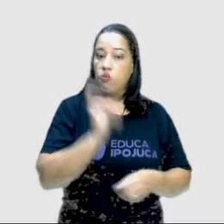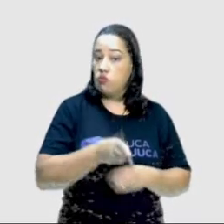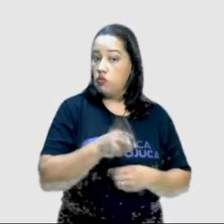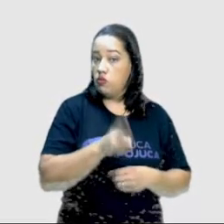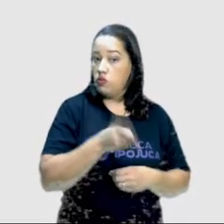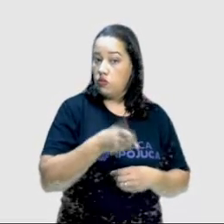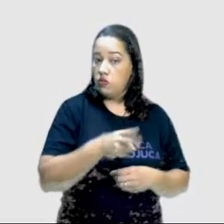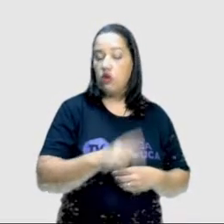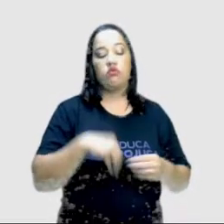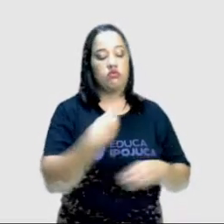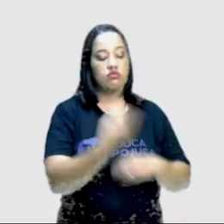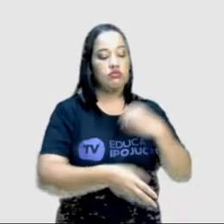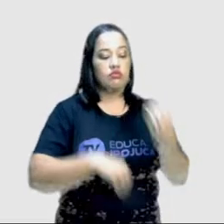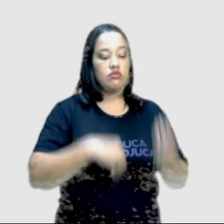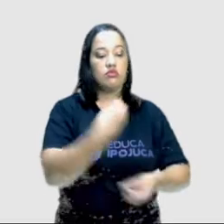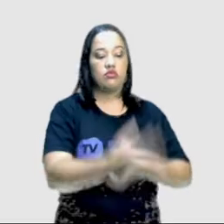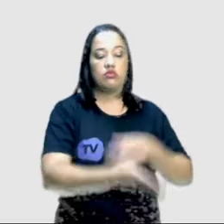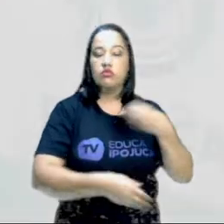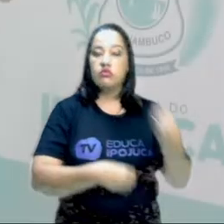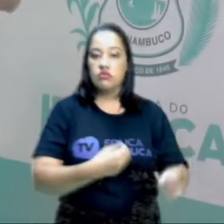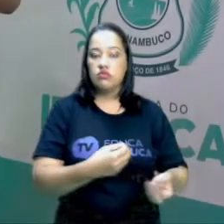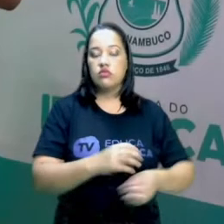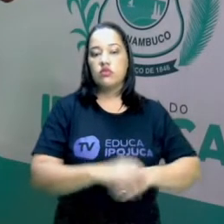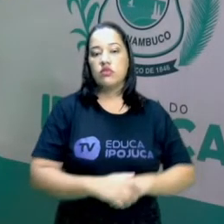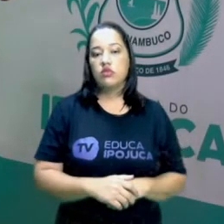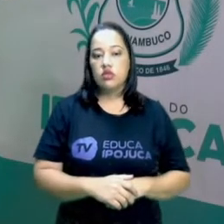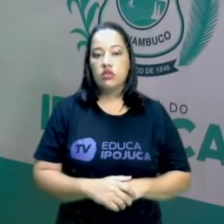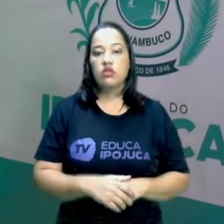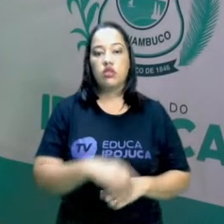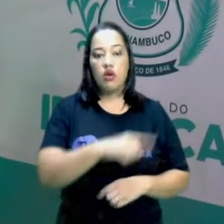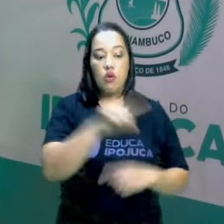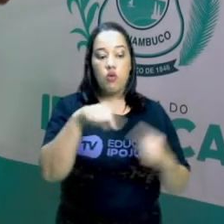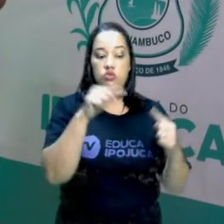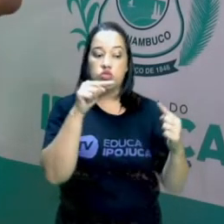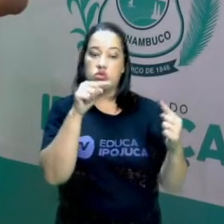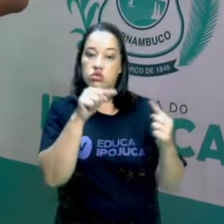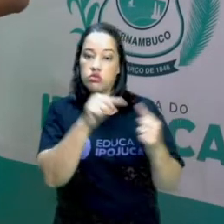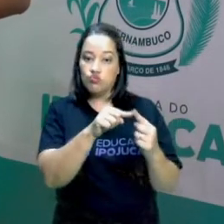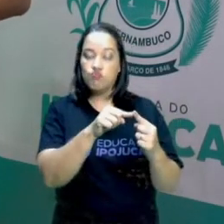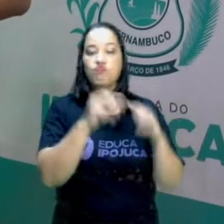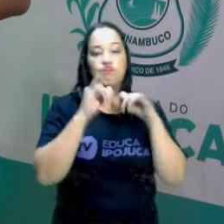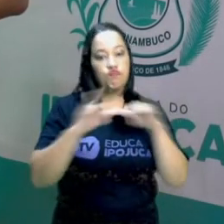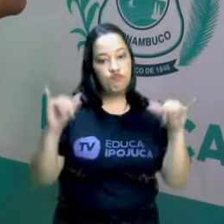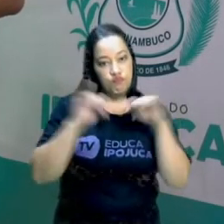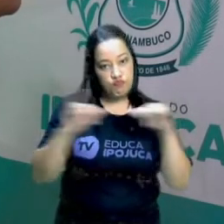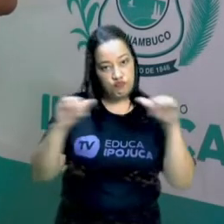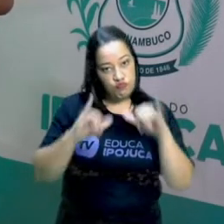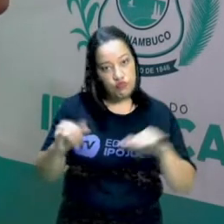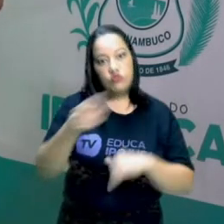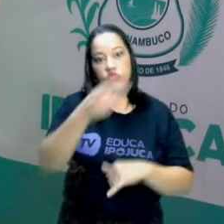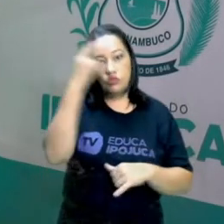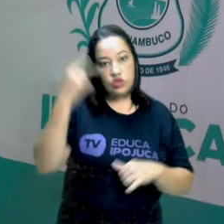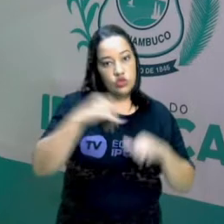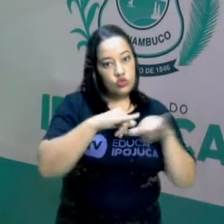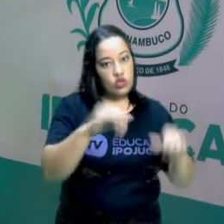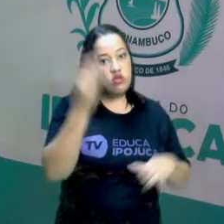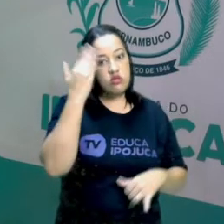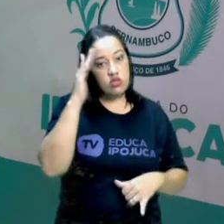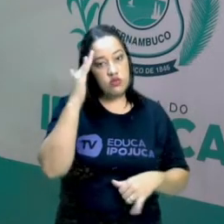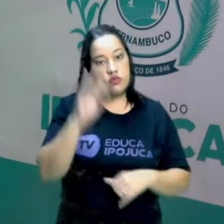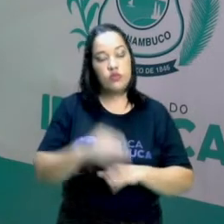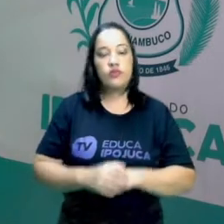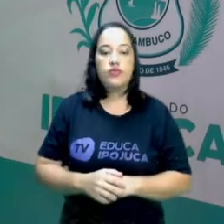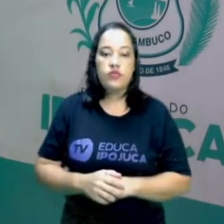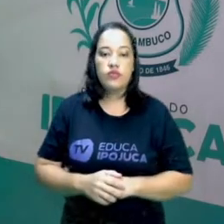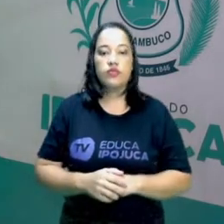com a fome de muita gente. Que é o propósito, as informações a respeito da campanha. E,